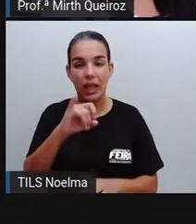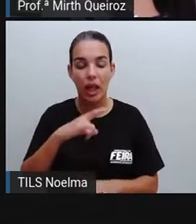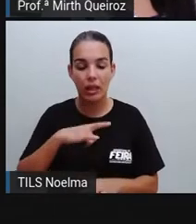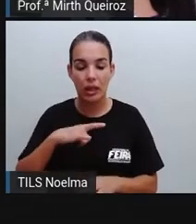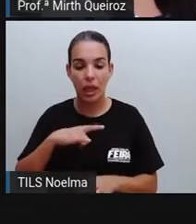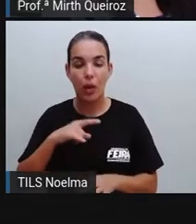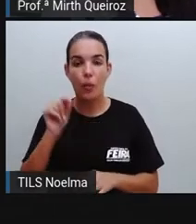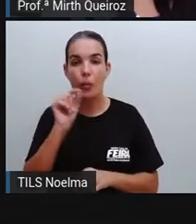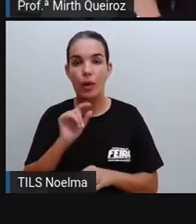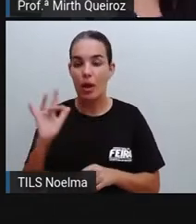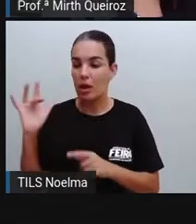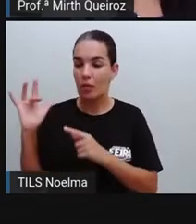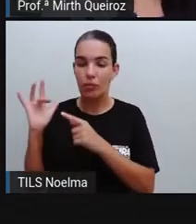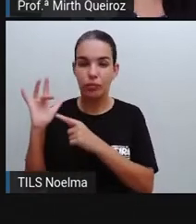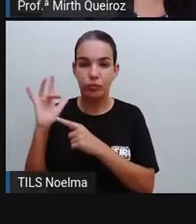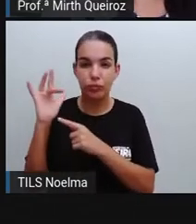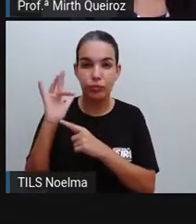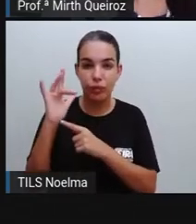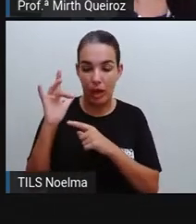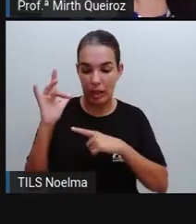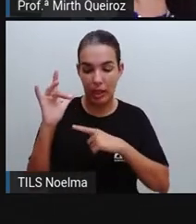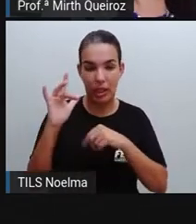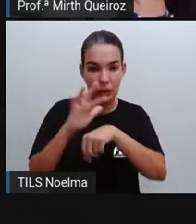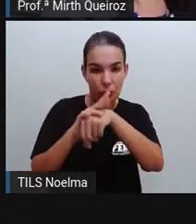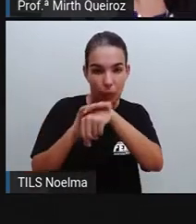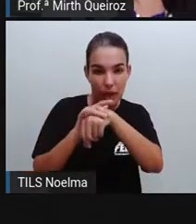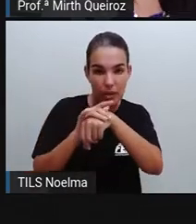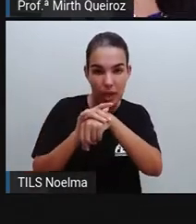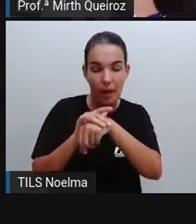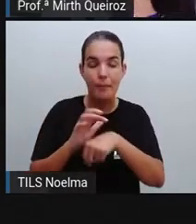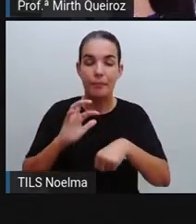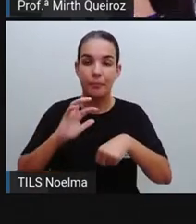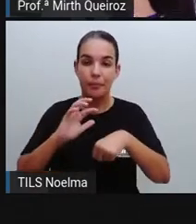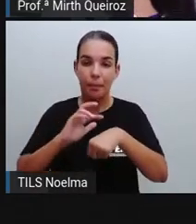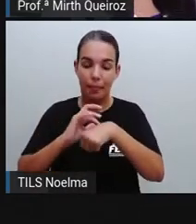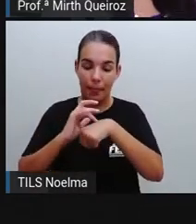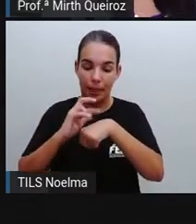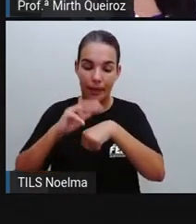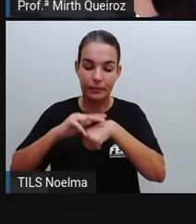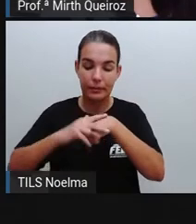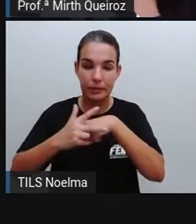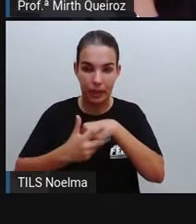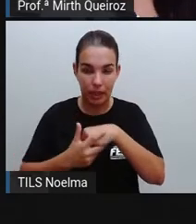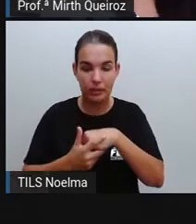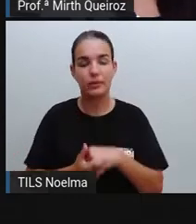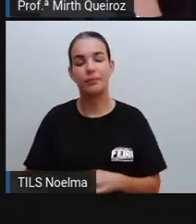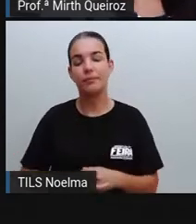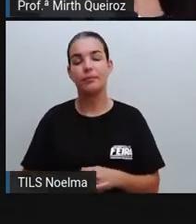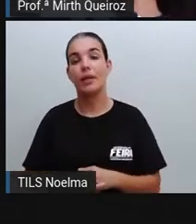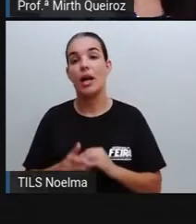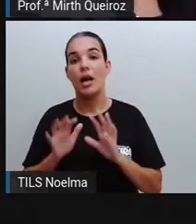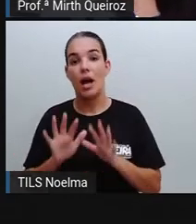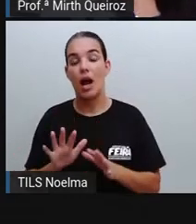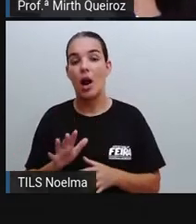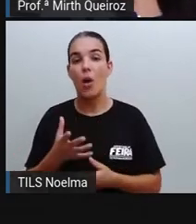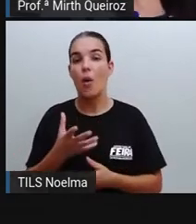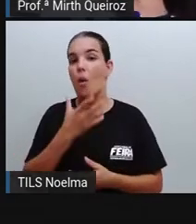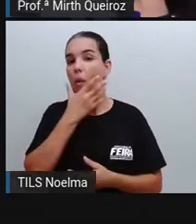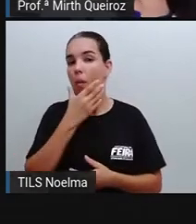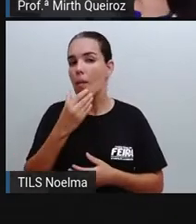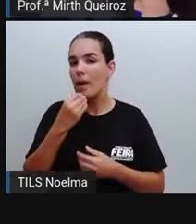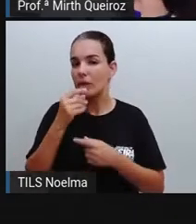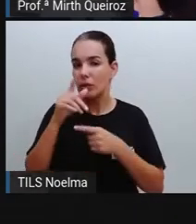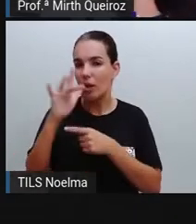quando ela fica com uma pessoa que está contaminada aí pela dengue. O macho, ele se alimenta de frutas, né? Então ele não é